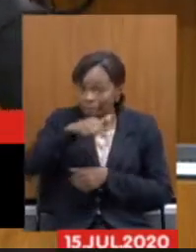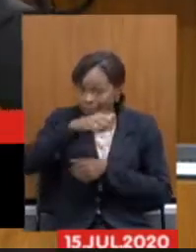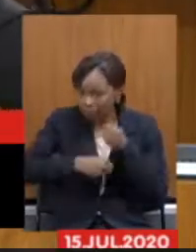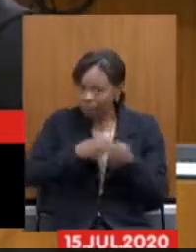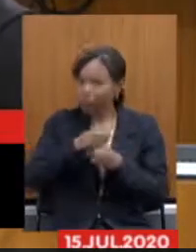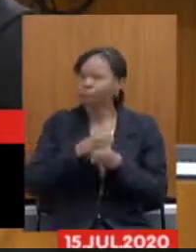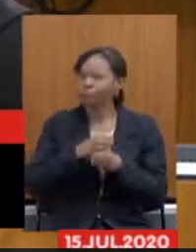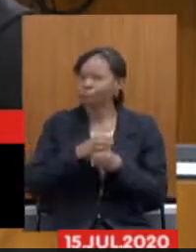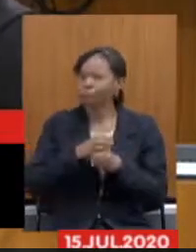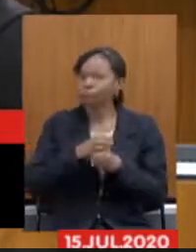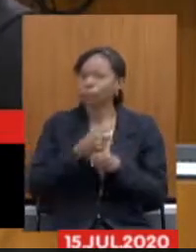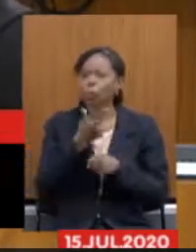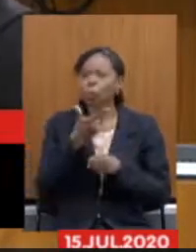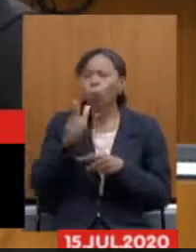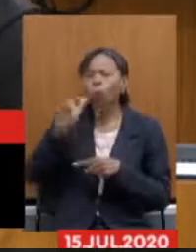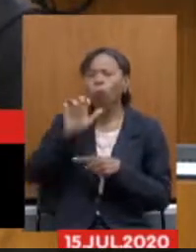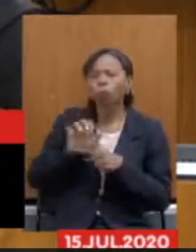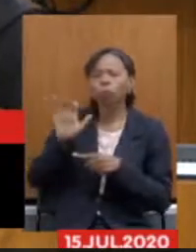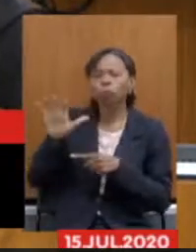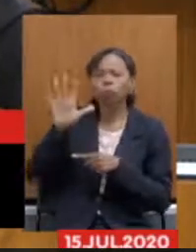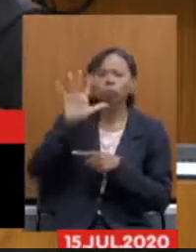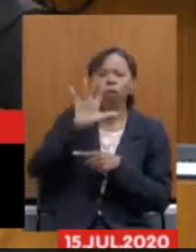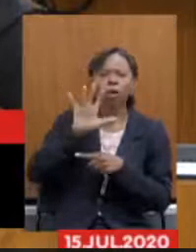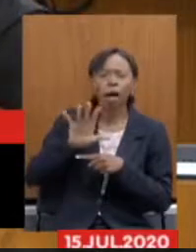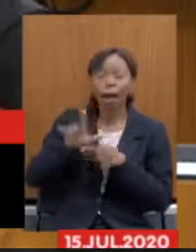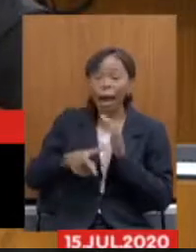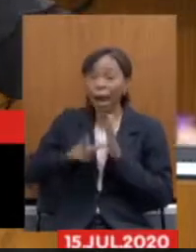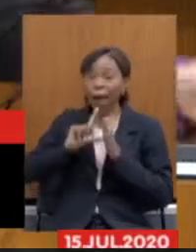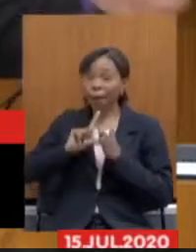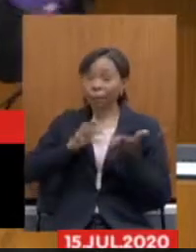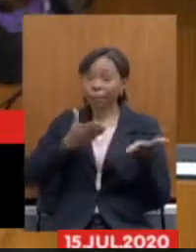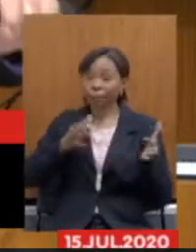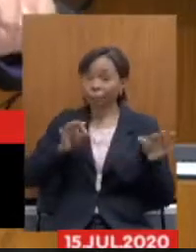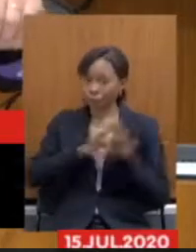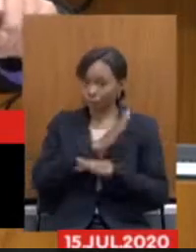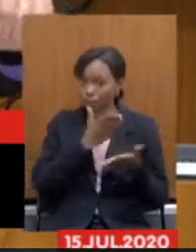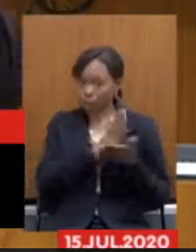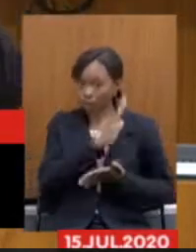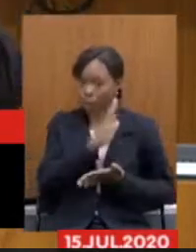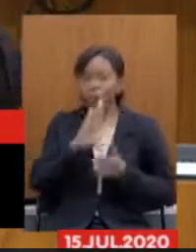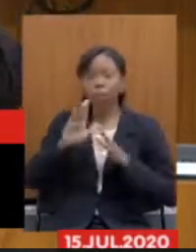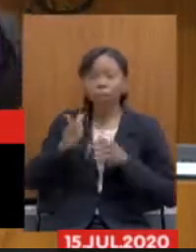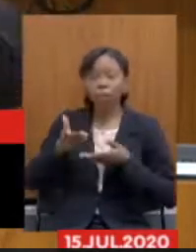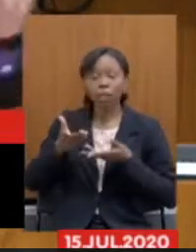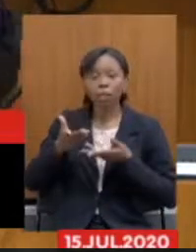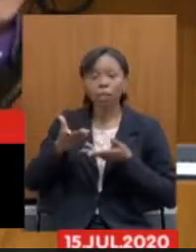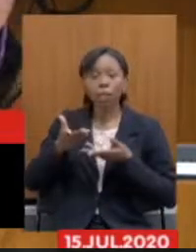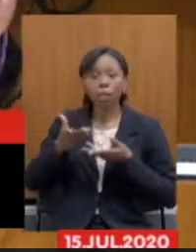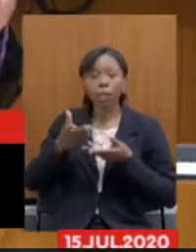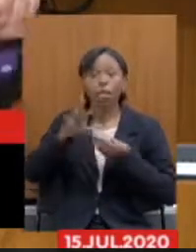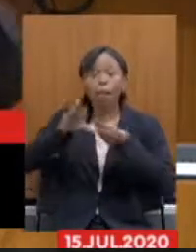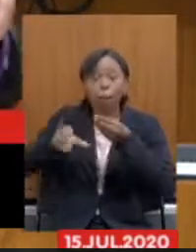Então todos os outros estados antes de implementar isso deram reajuste não a recomposição salarial a recomposição